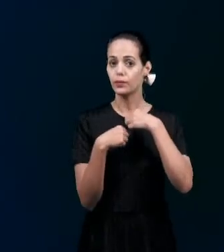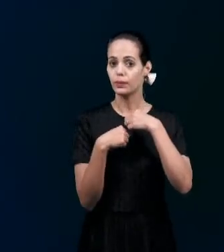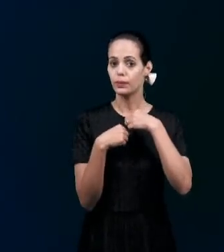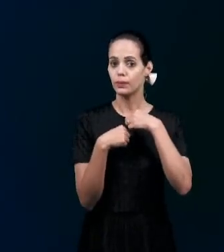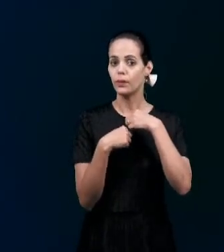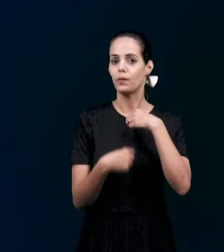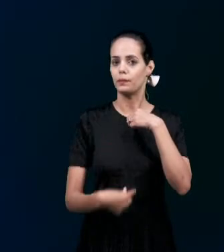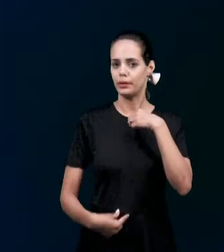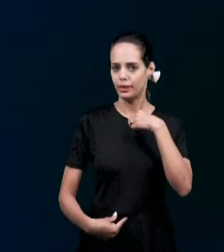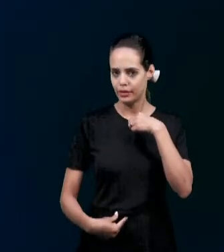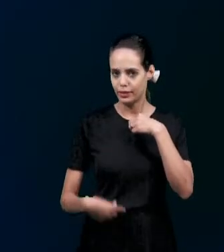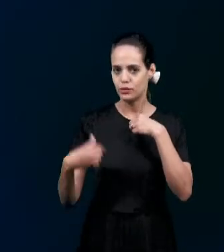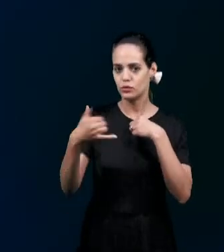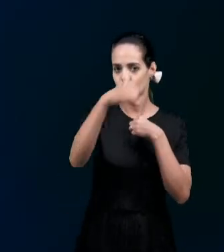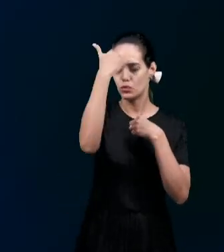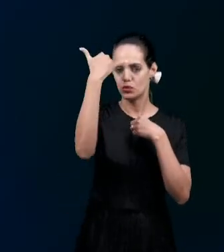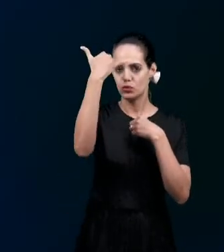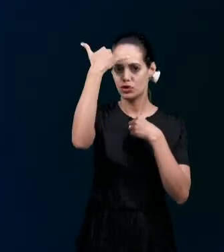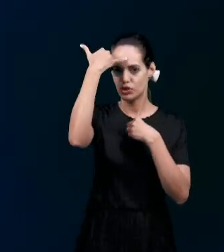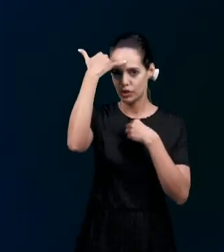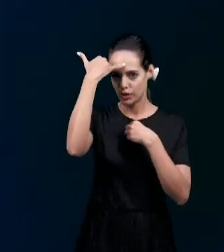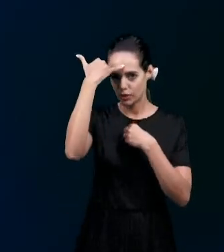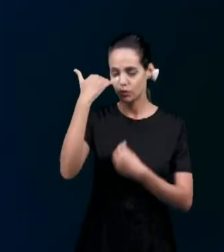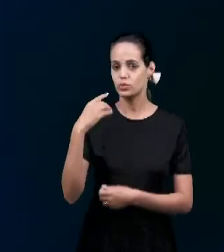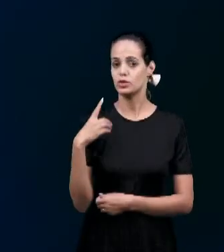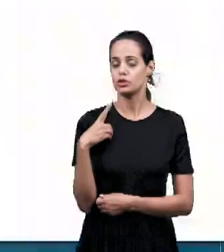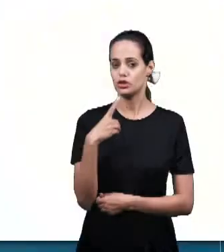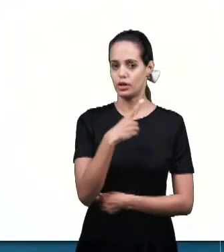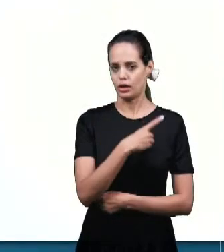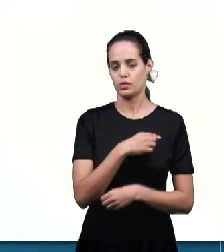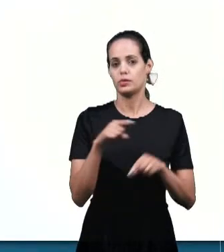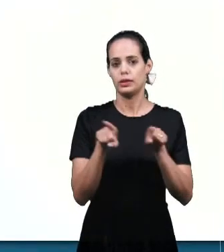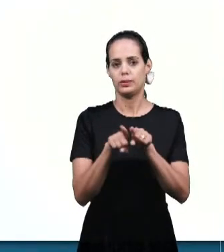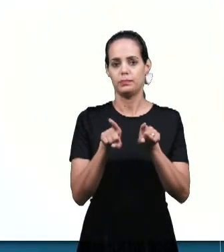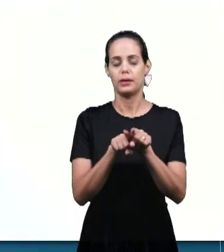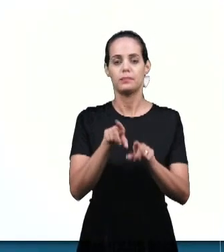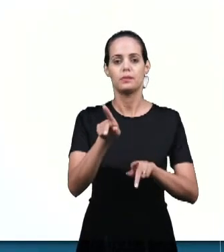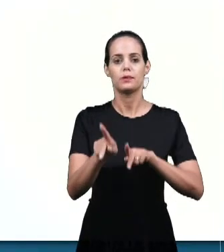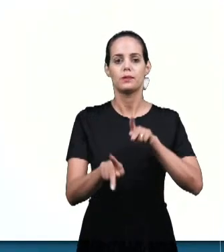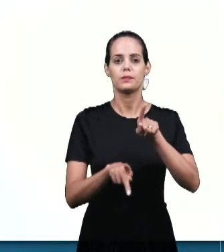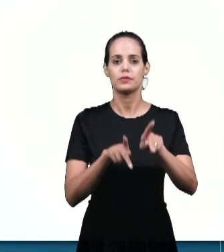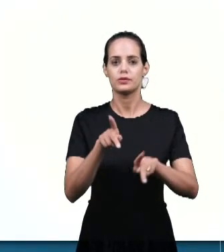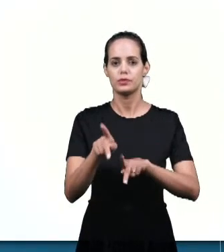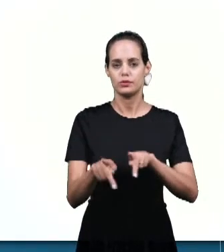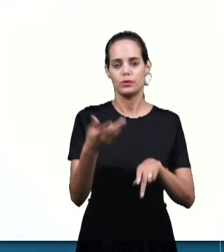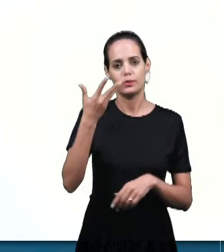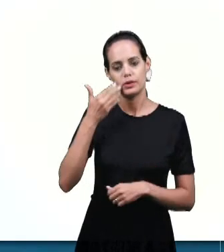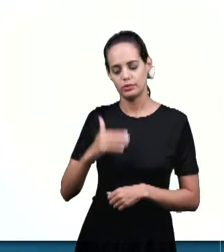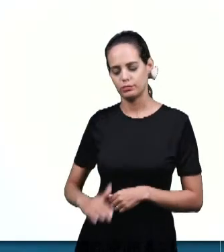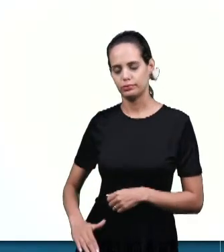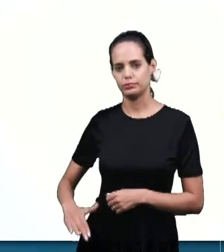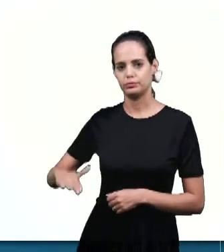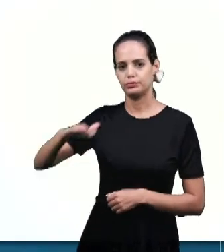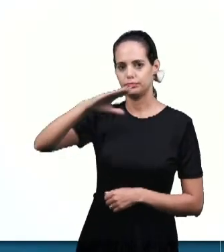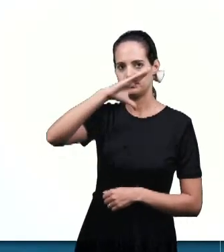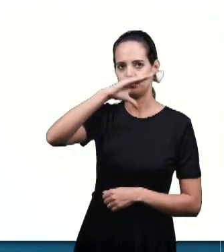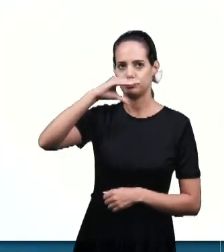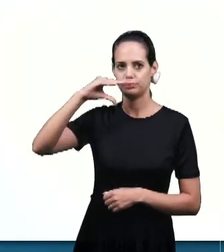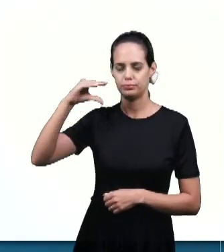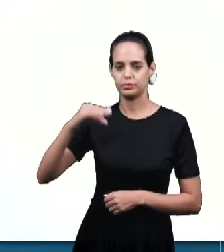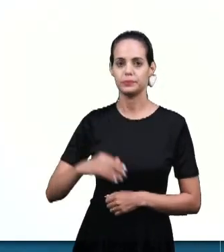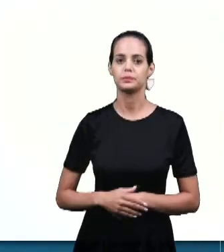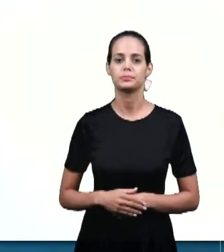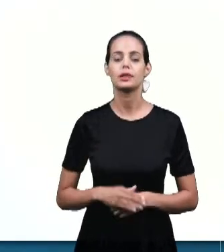obreiros E também Professores de classe E a pergunta é a seguinte Dos valores